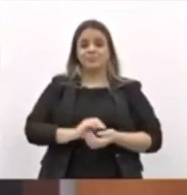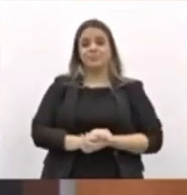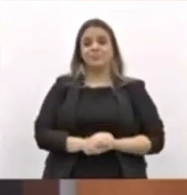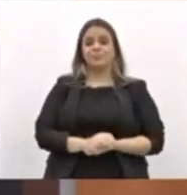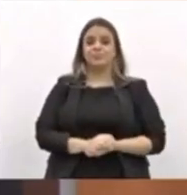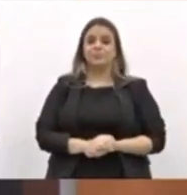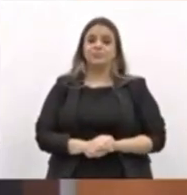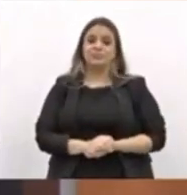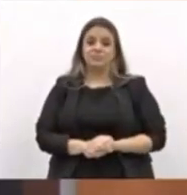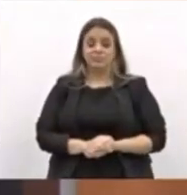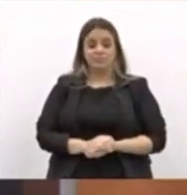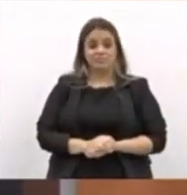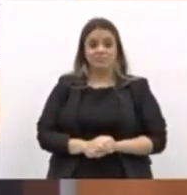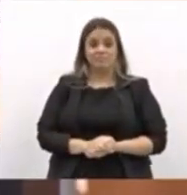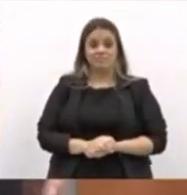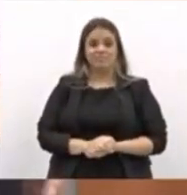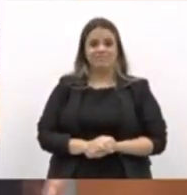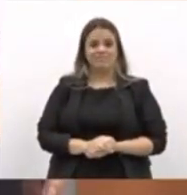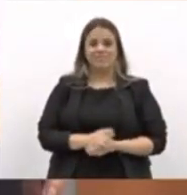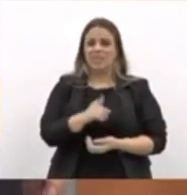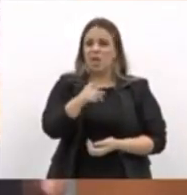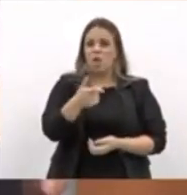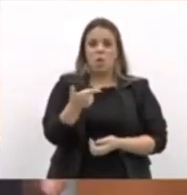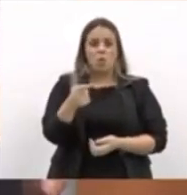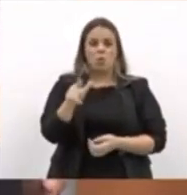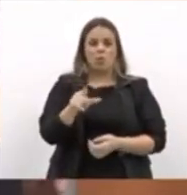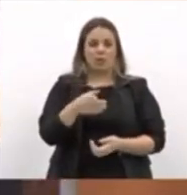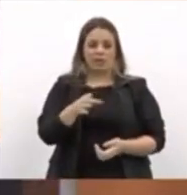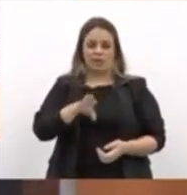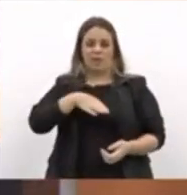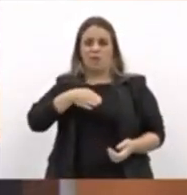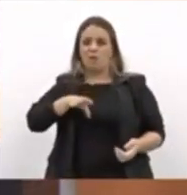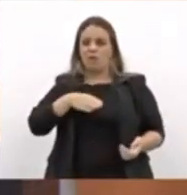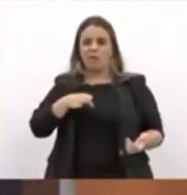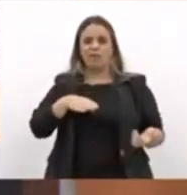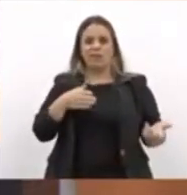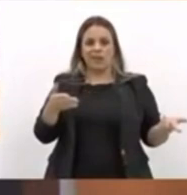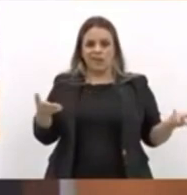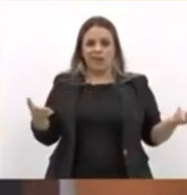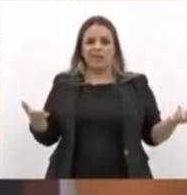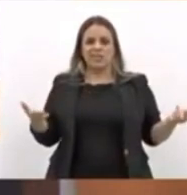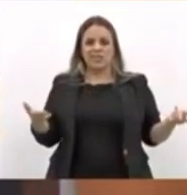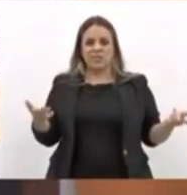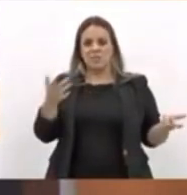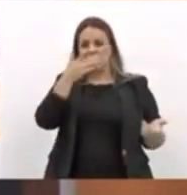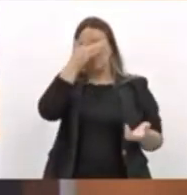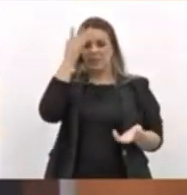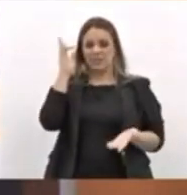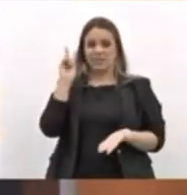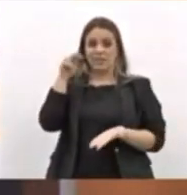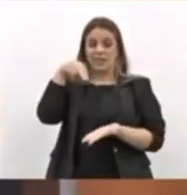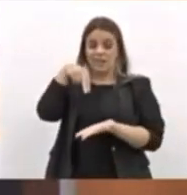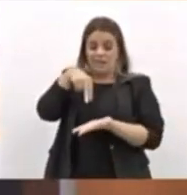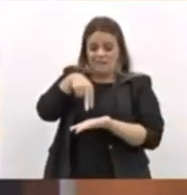E é muito covarde, é muito covarde vir à tribuna